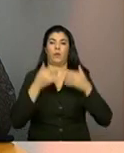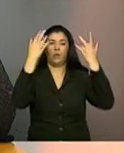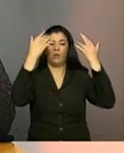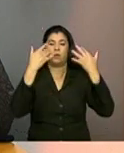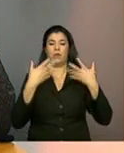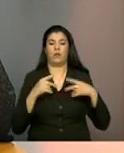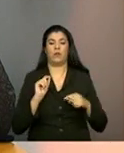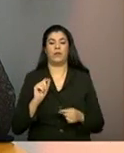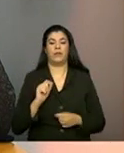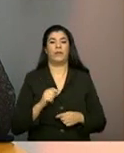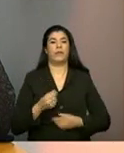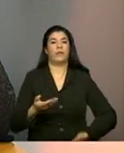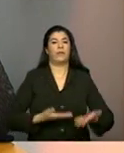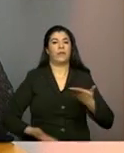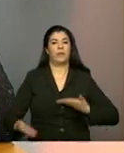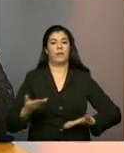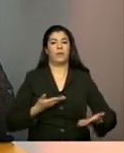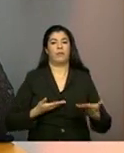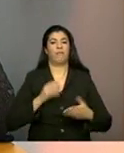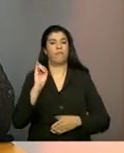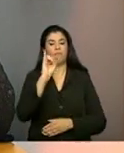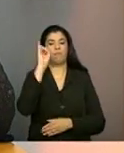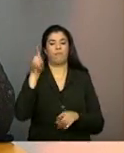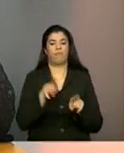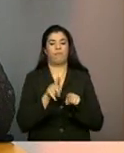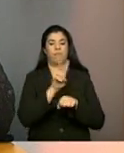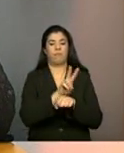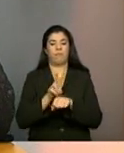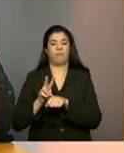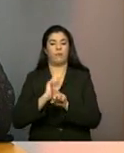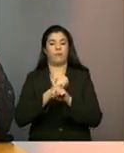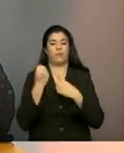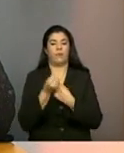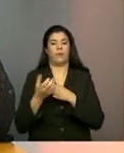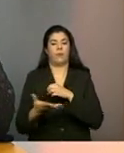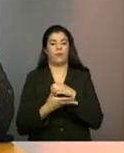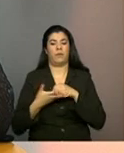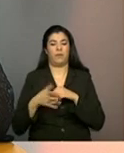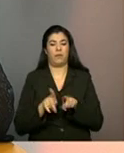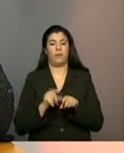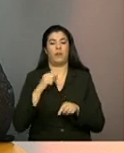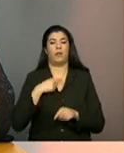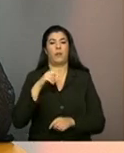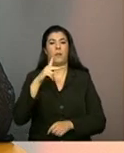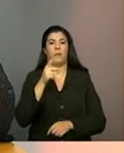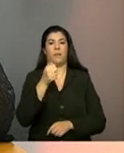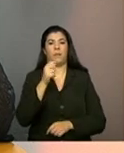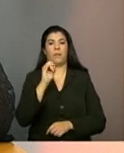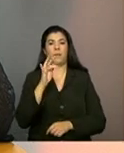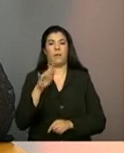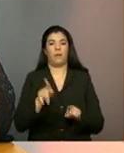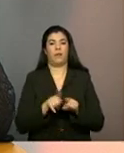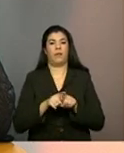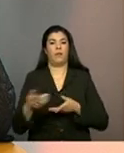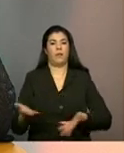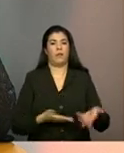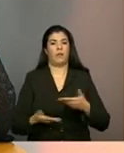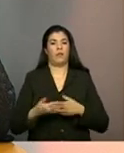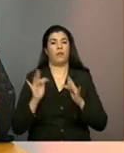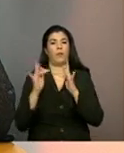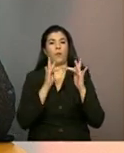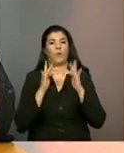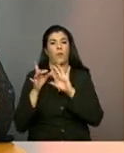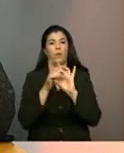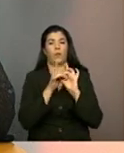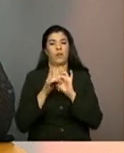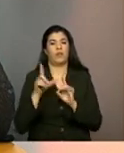sobre os serviços tão importantes da proteção social básica, que é o PAIF, o Serviço de Convivência, que